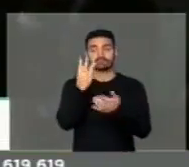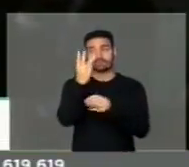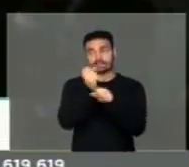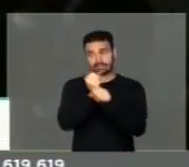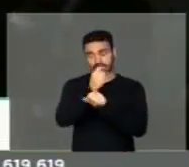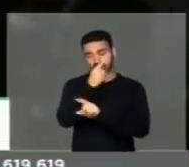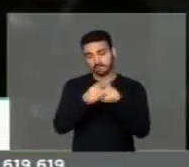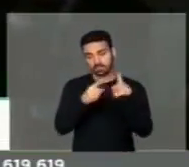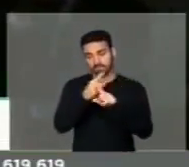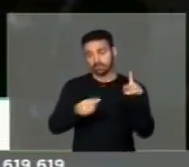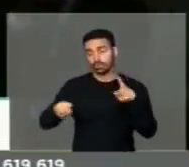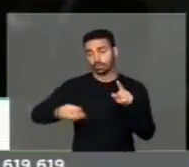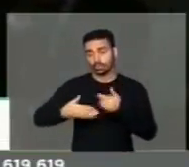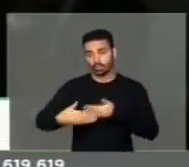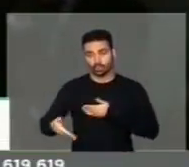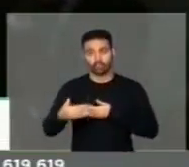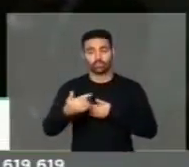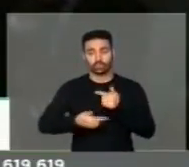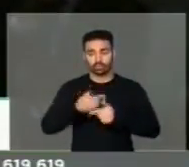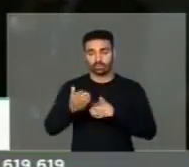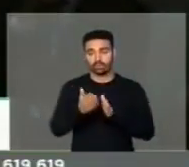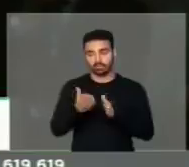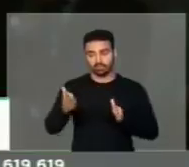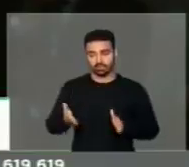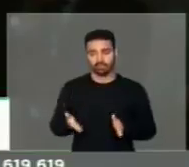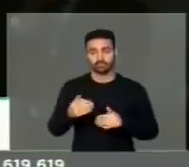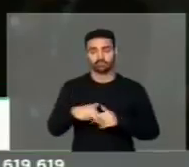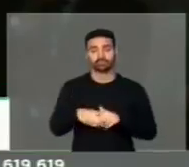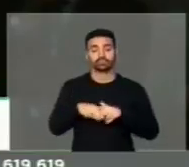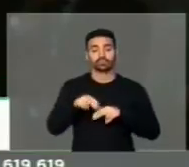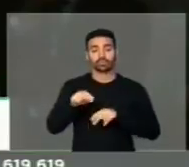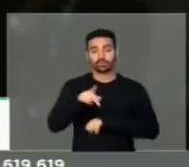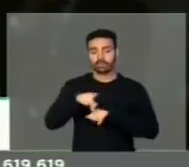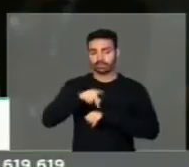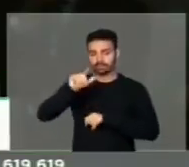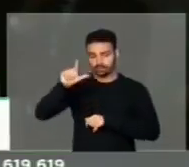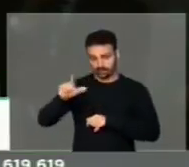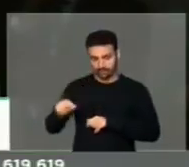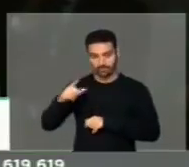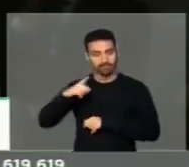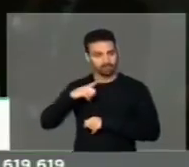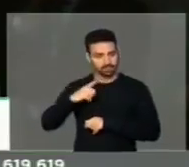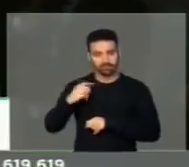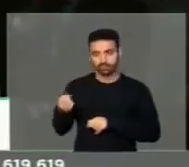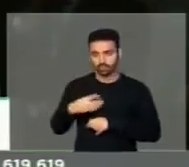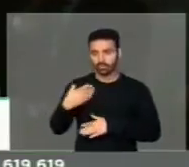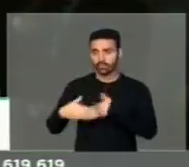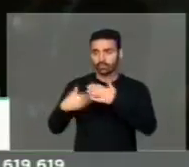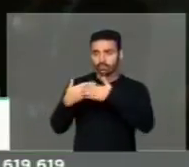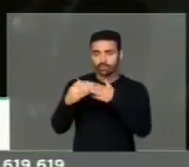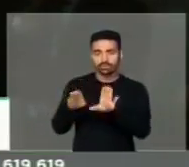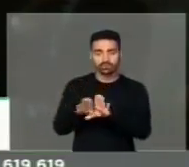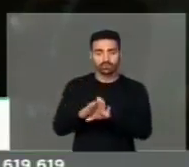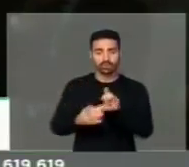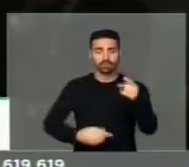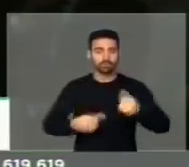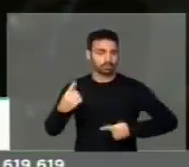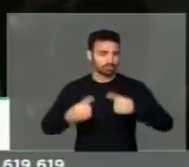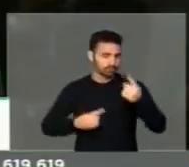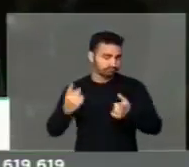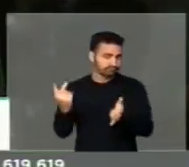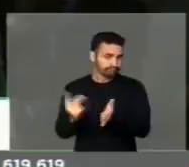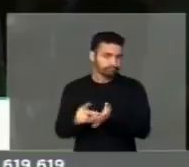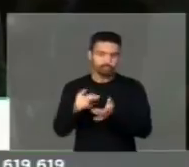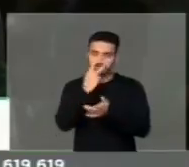dessa nova legislatura, onde a Itália tem tido novos avanços e uma política bastante